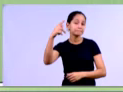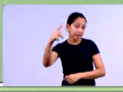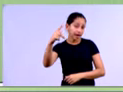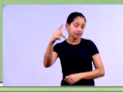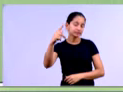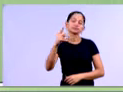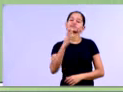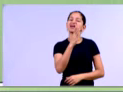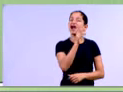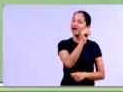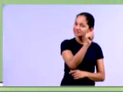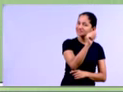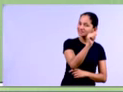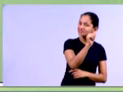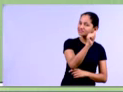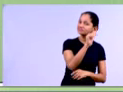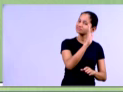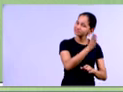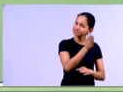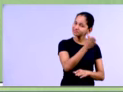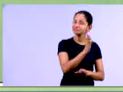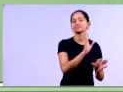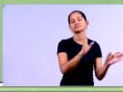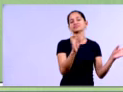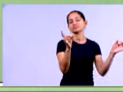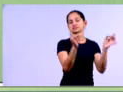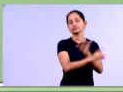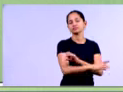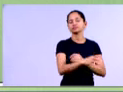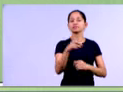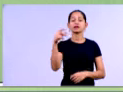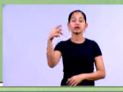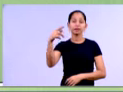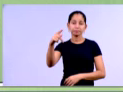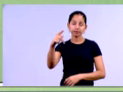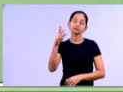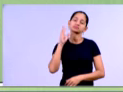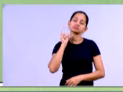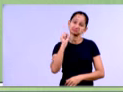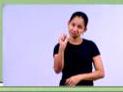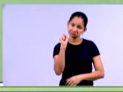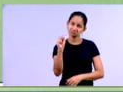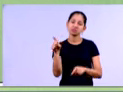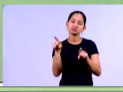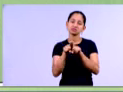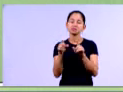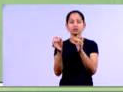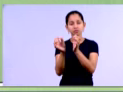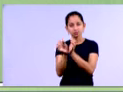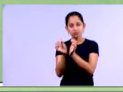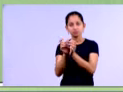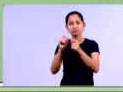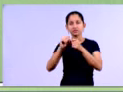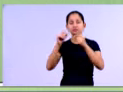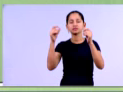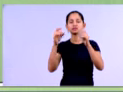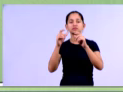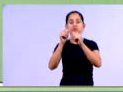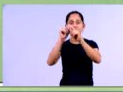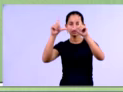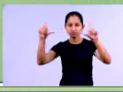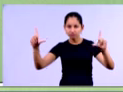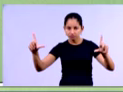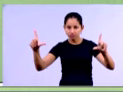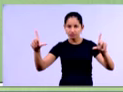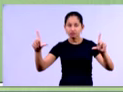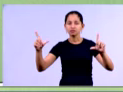agora nós estamos falando só sobre o ativo, mas podemos fazer isso para passivo também, né? Então, se nós fizermos para o grupo do passivo, né, que está aqui nesse